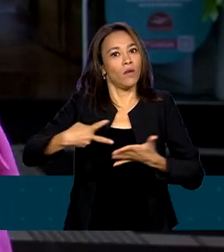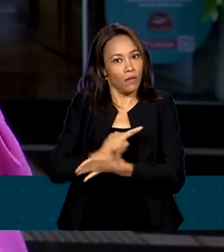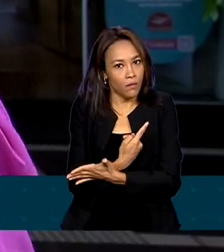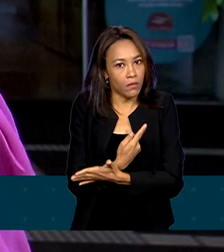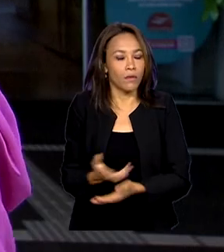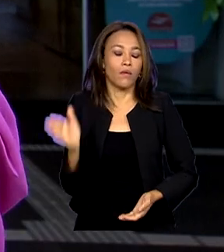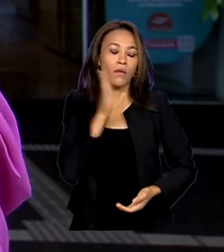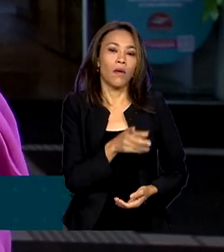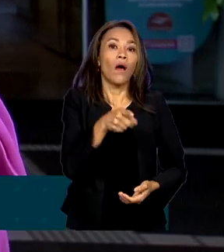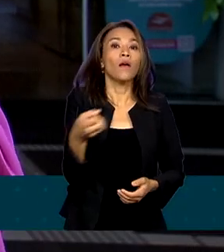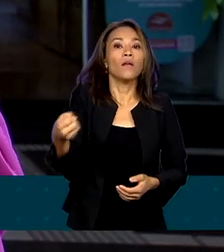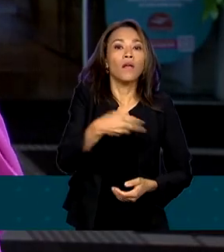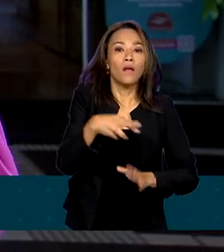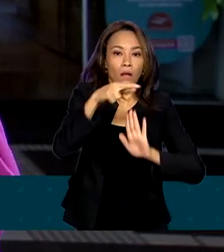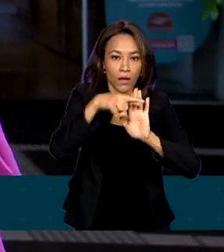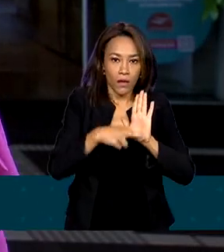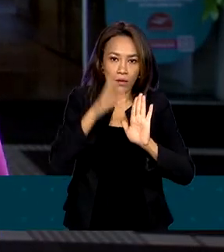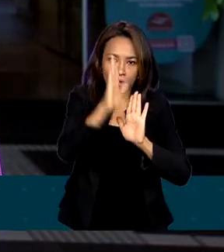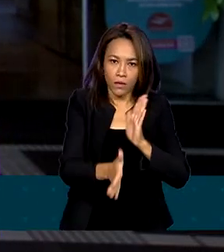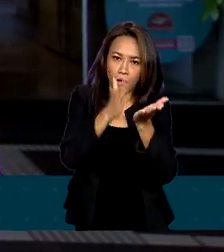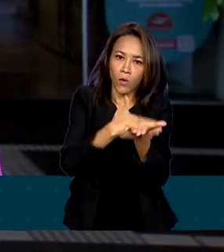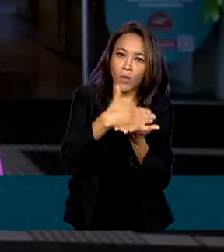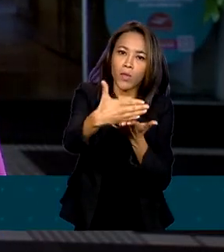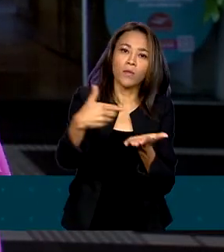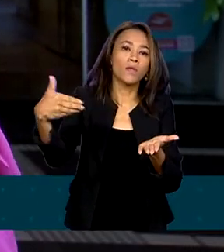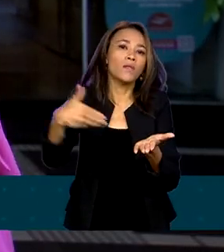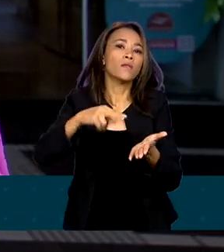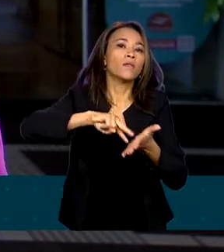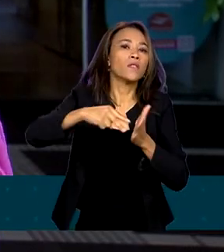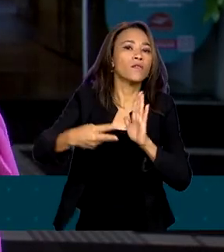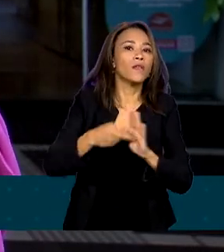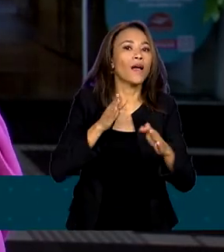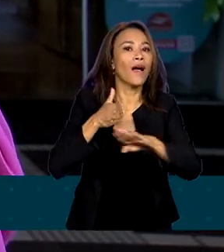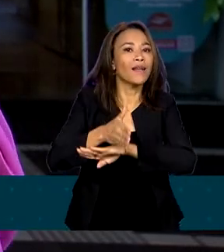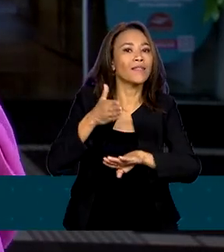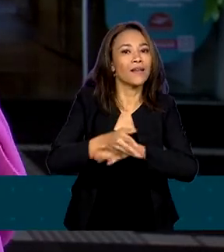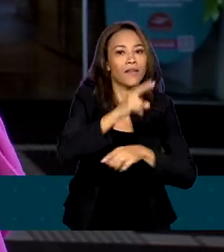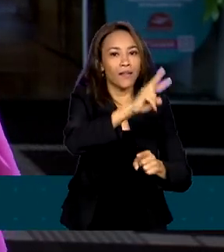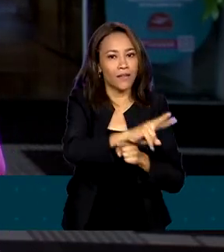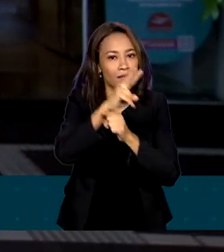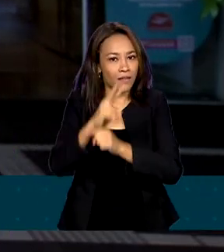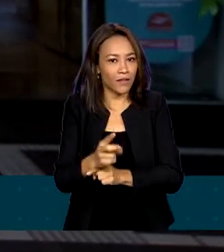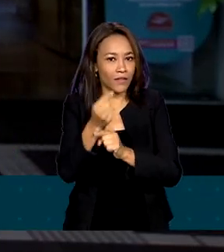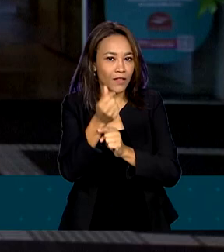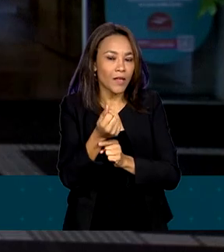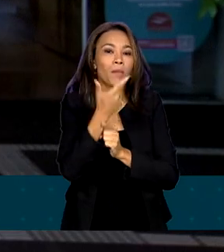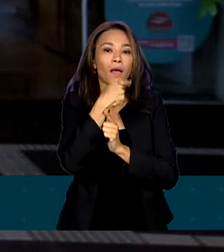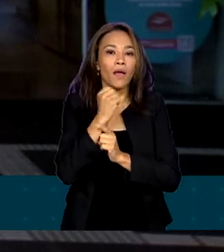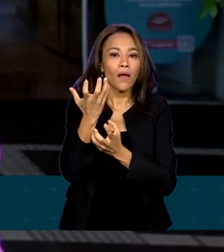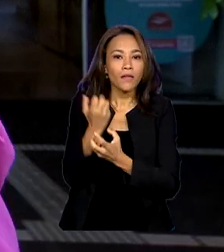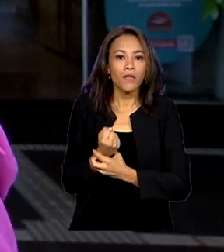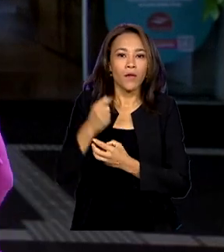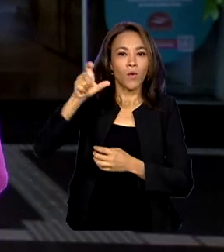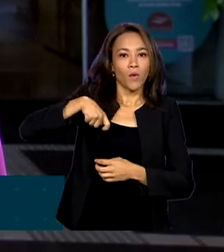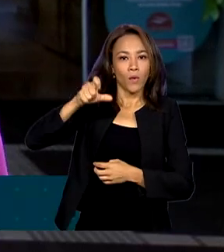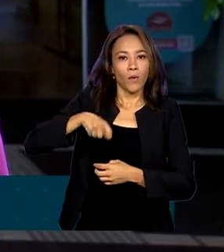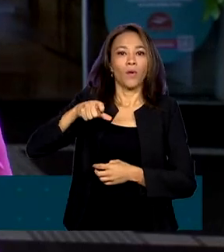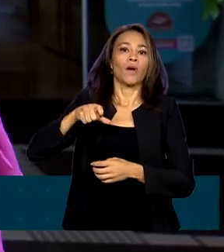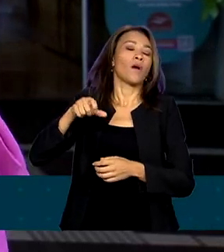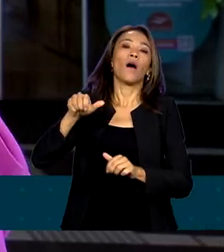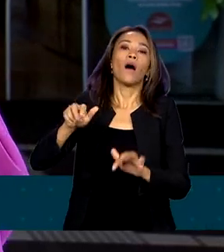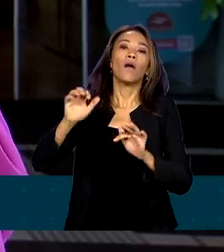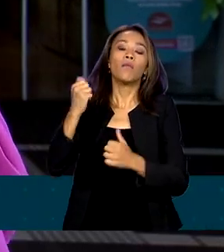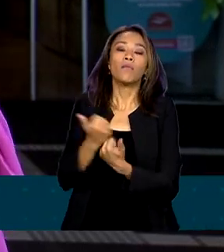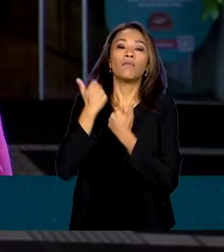regras já estão valendo e representam a retomada do acesso ao crédito para os beneficiários do Auxílio Brasil, que voltará a se